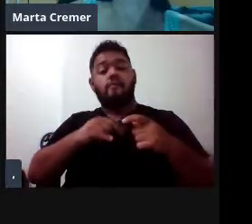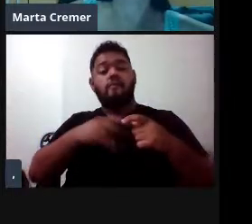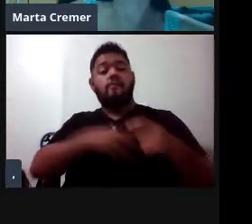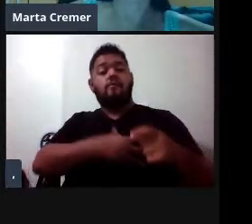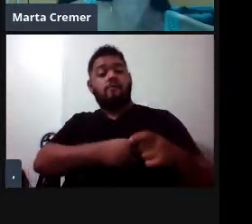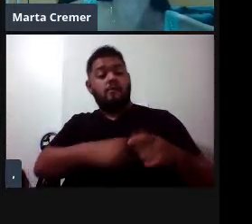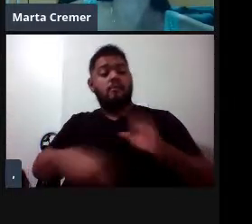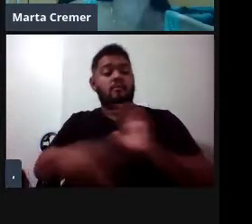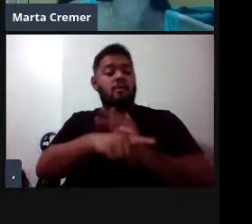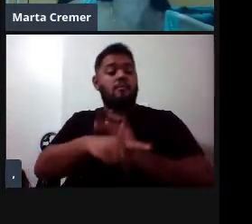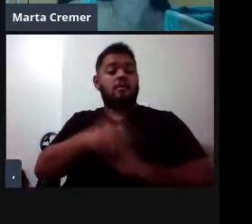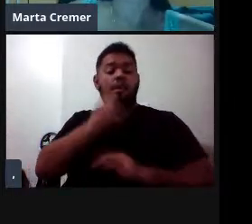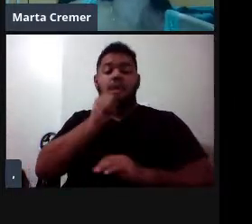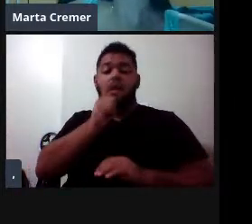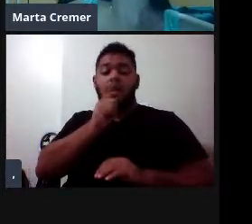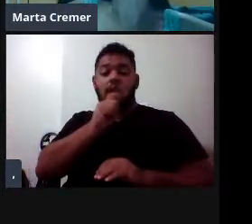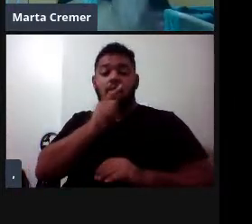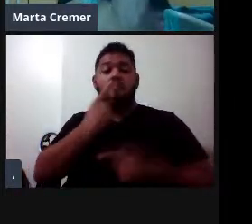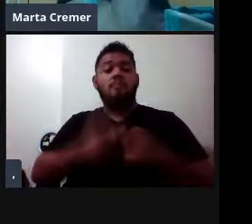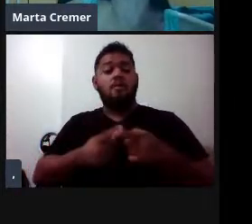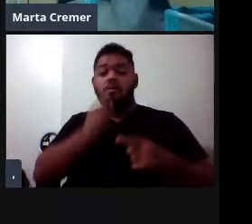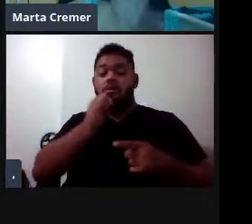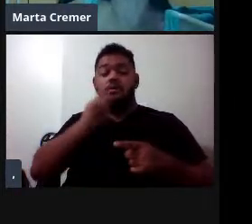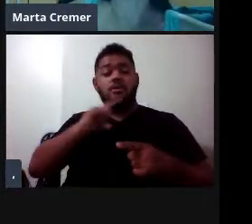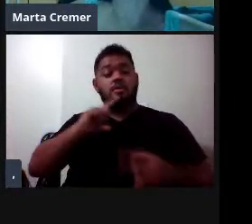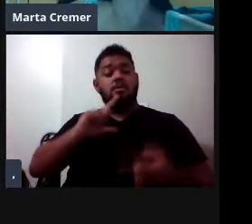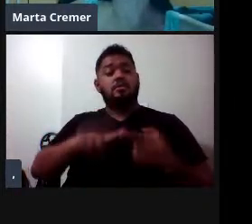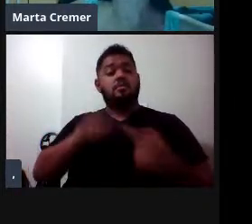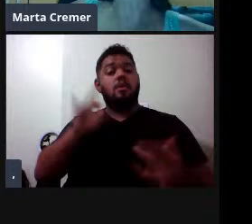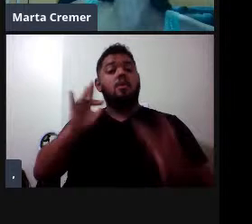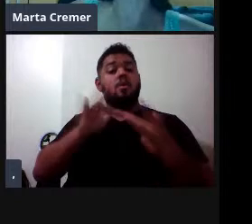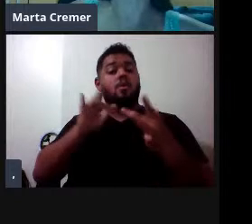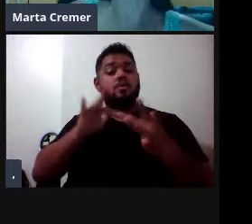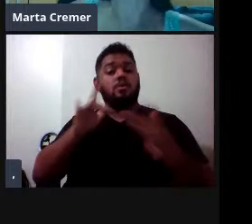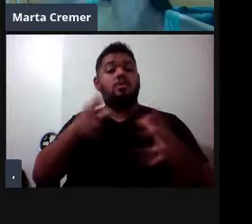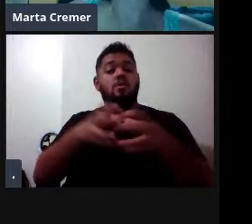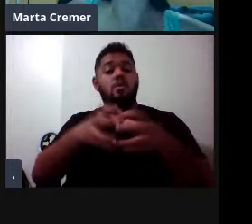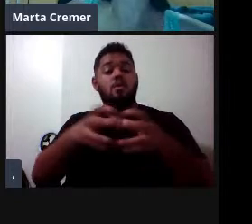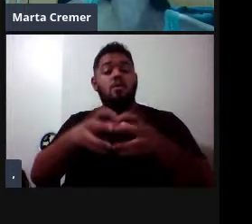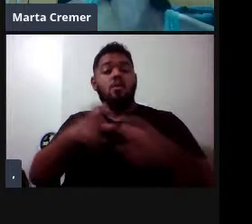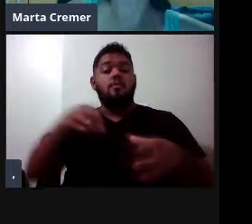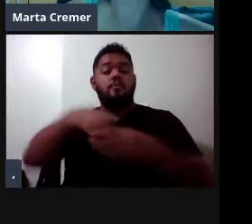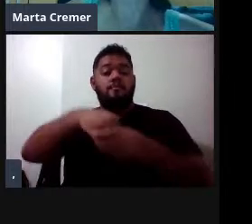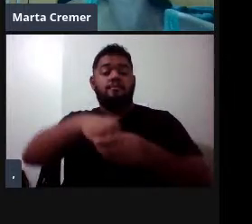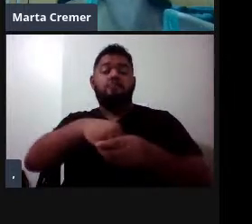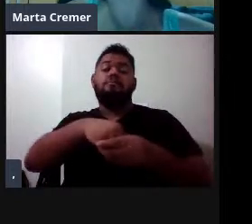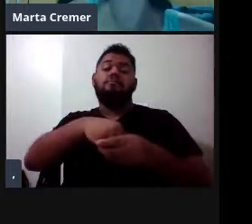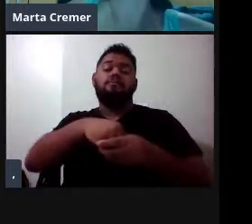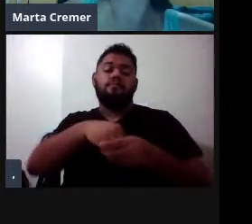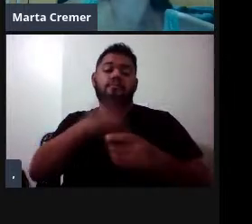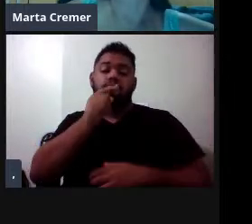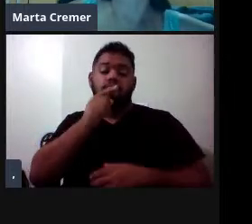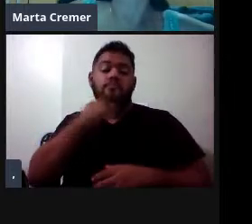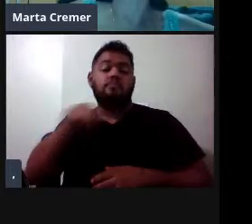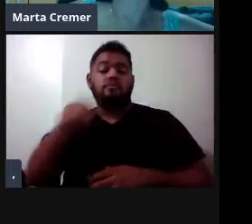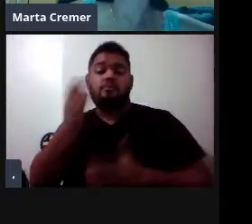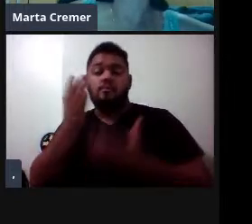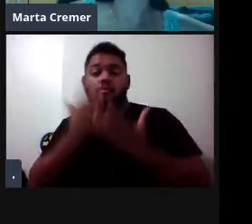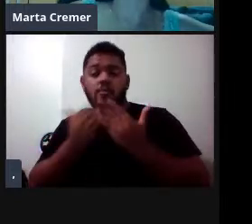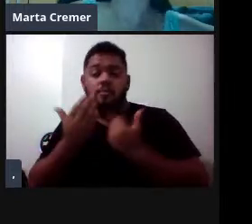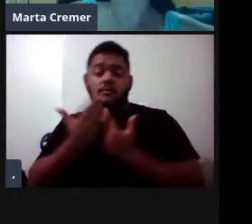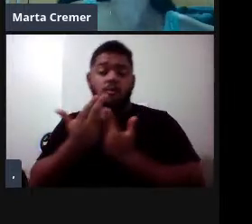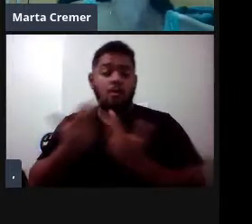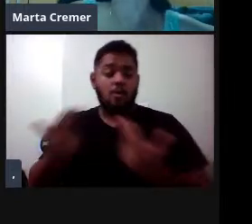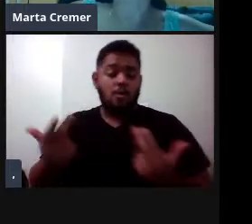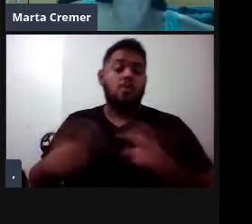essa, essa, estão linkados, né, com as cadeias tróficas marinhas, né, eles têm uma alimentação exclusiva, né, de animais